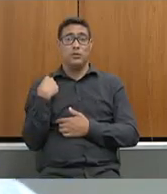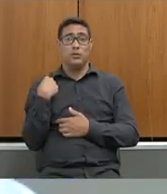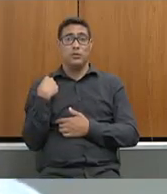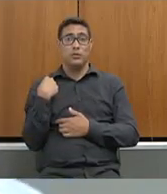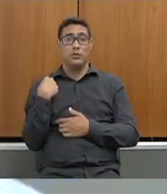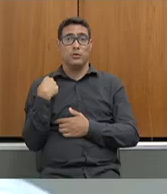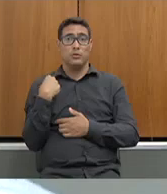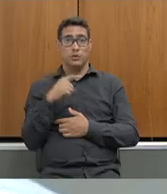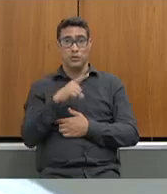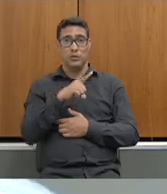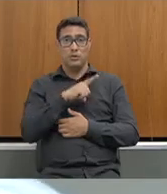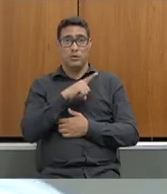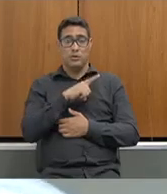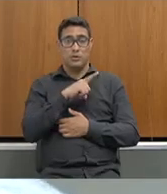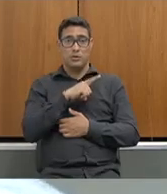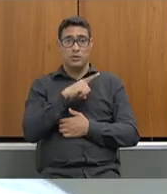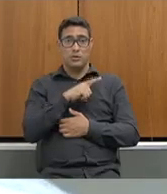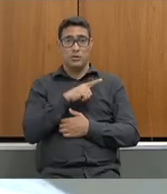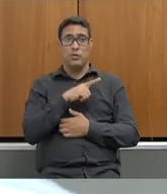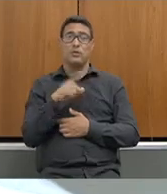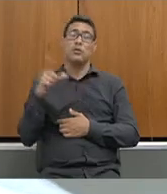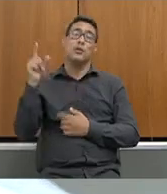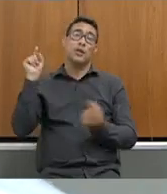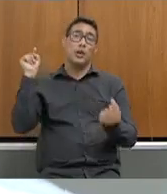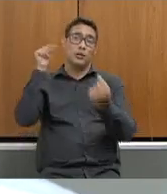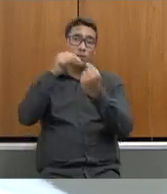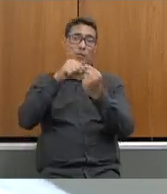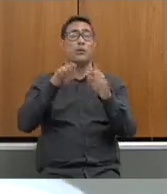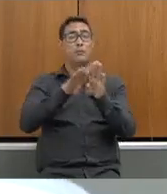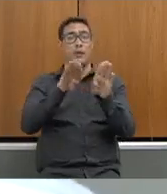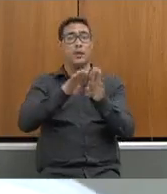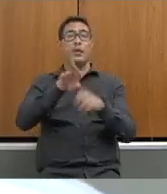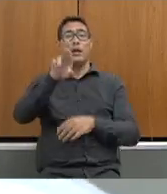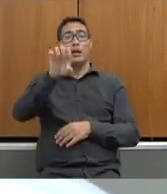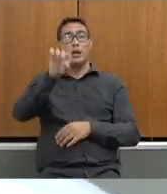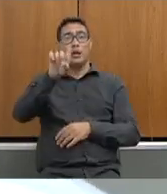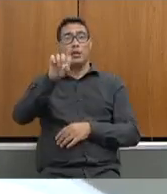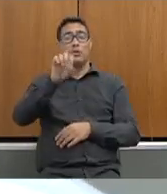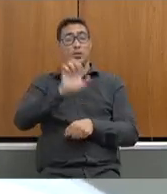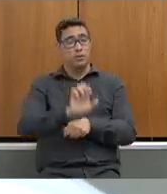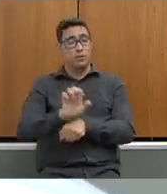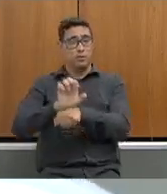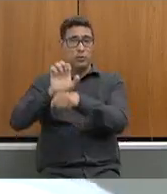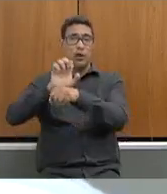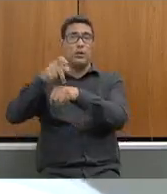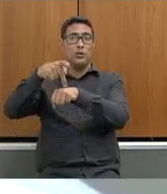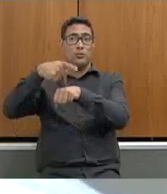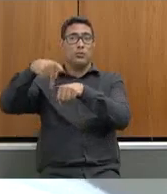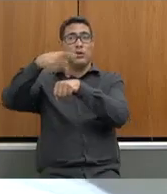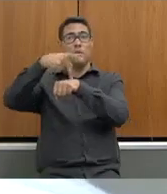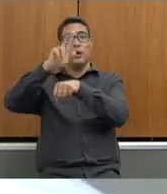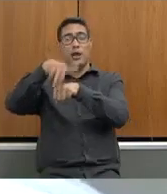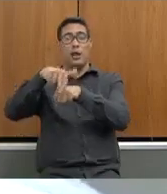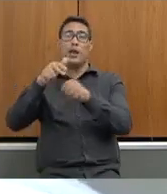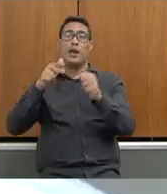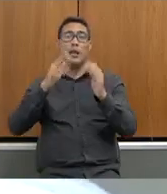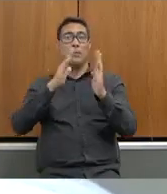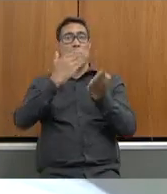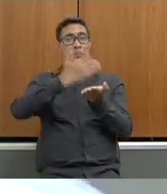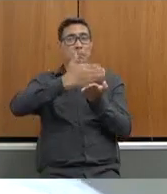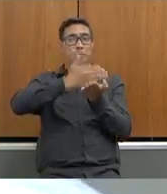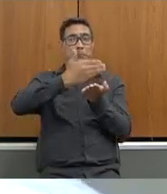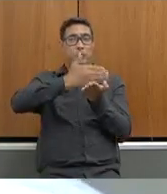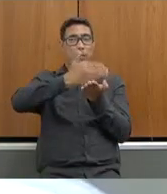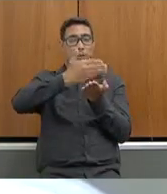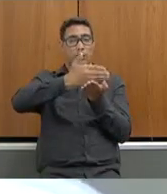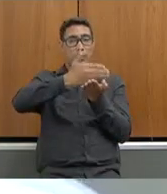município que se assemelha a redes estaduais de vários estados do país é parcelado faz coisa está sendo